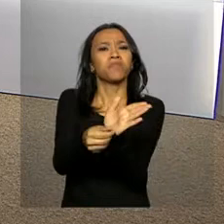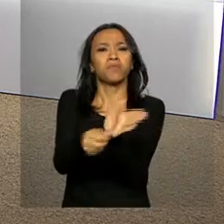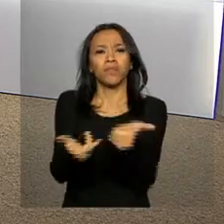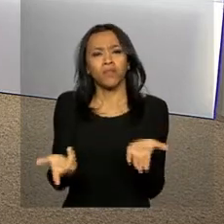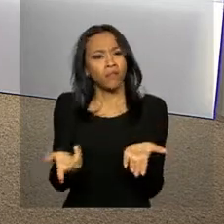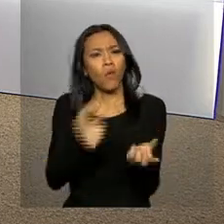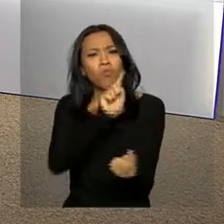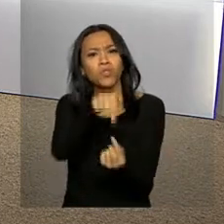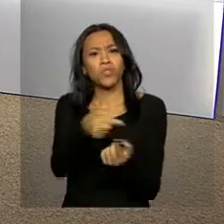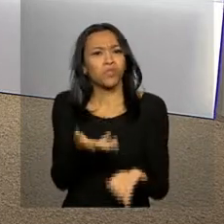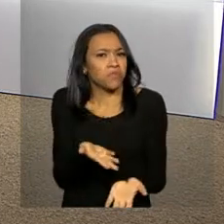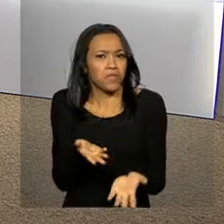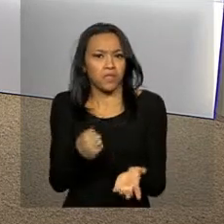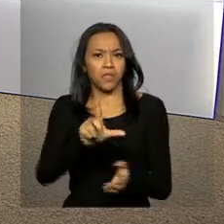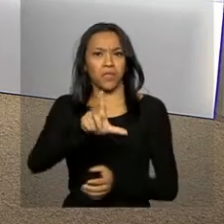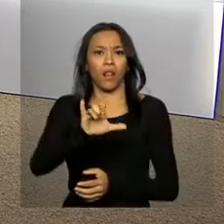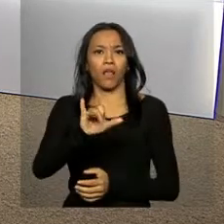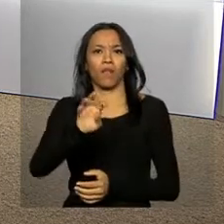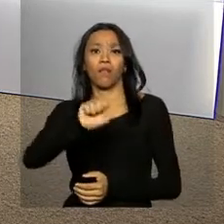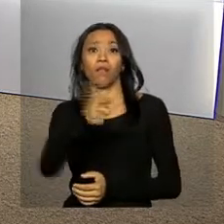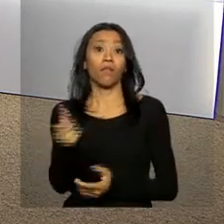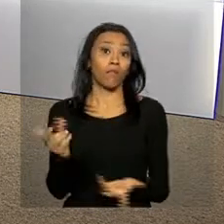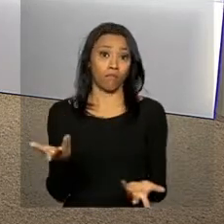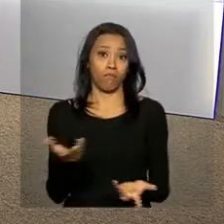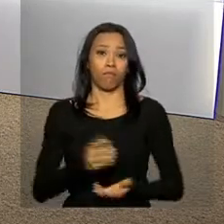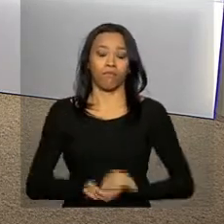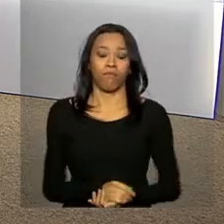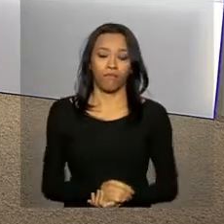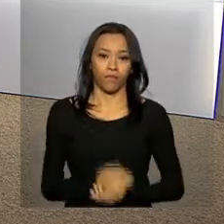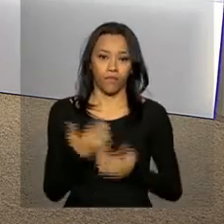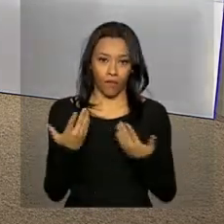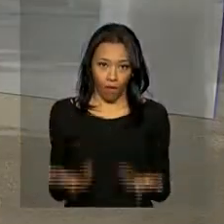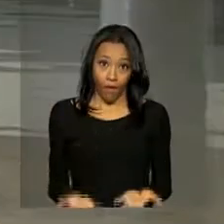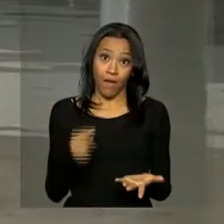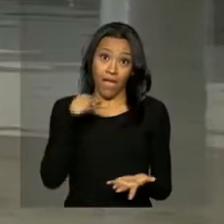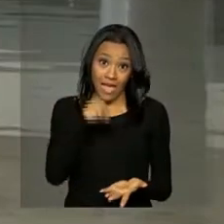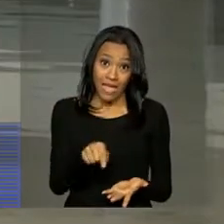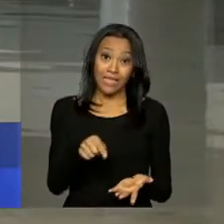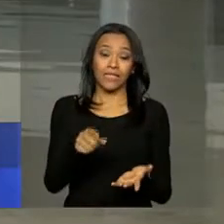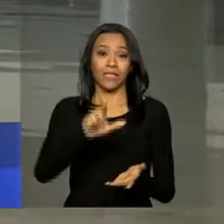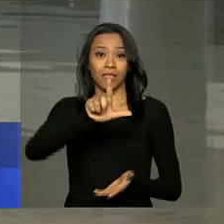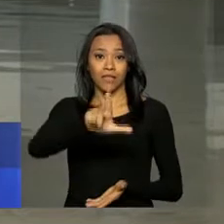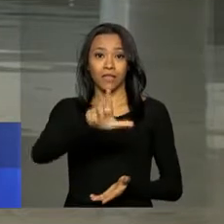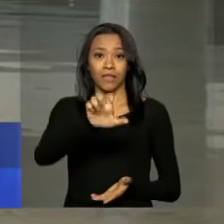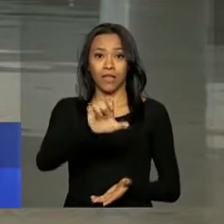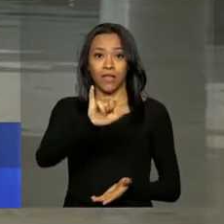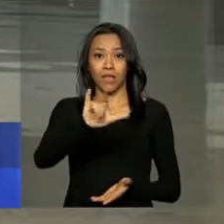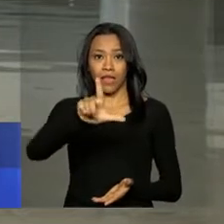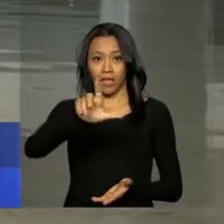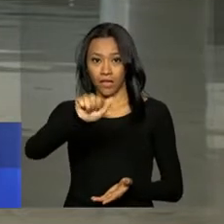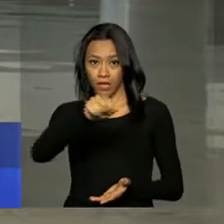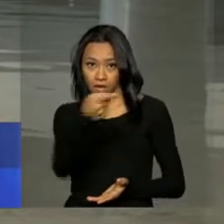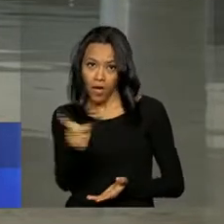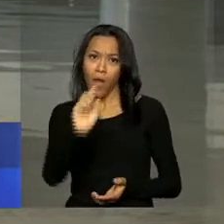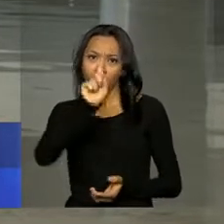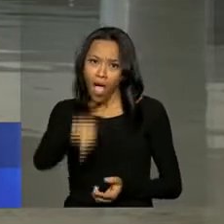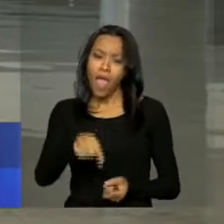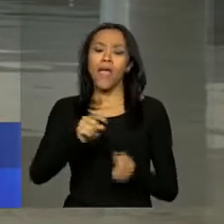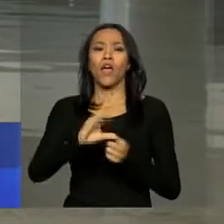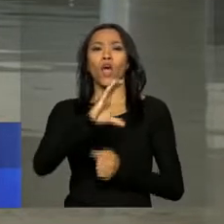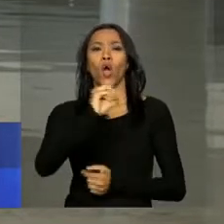vendido e qual o objetivo desse leilão? Jaime, o produto desses leilões é destinado a criadores,